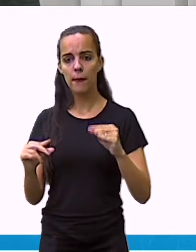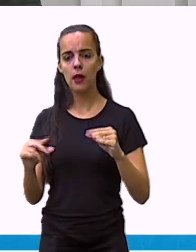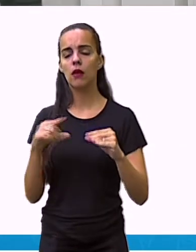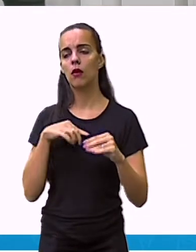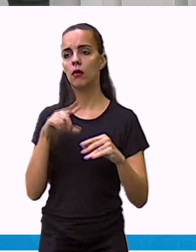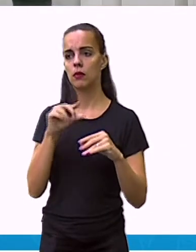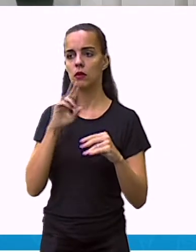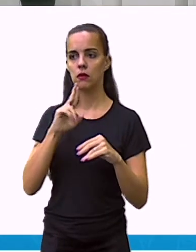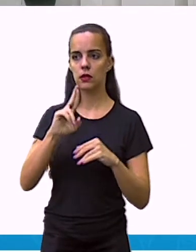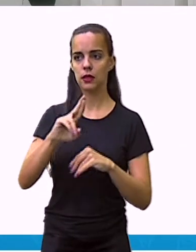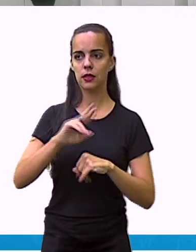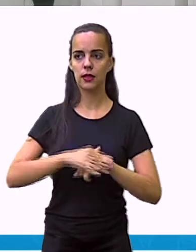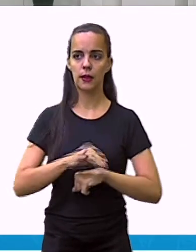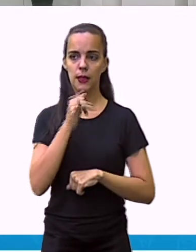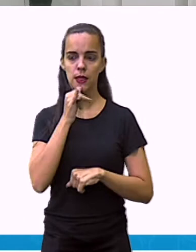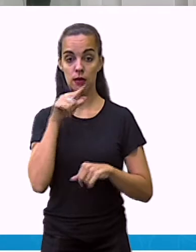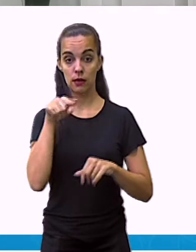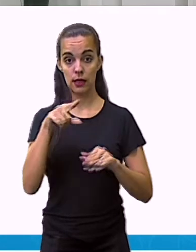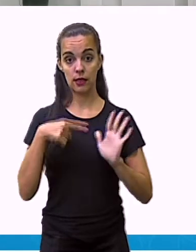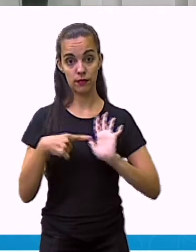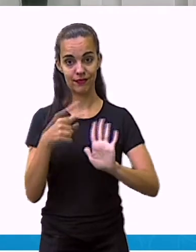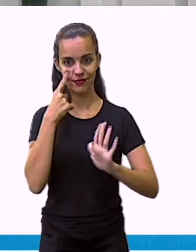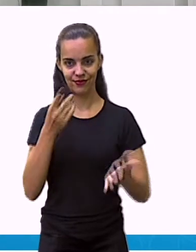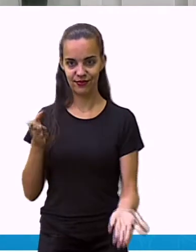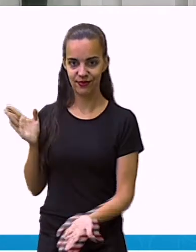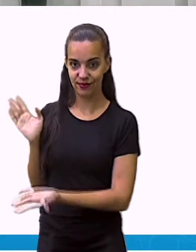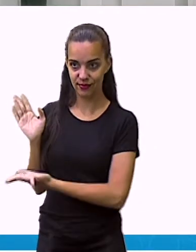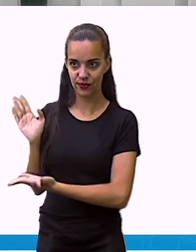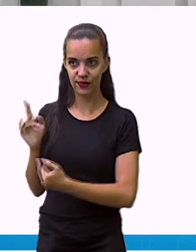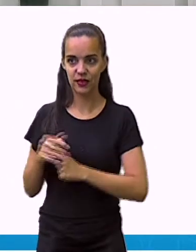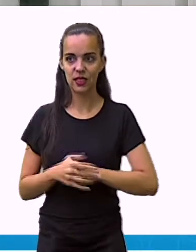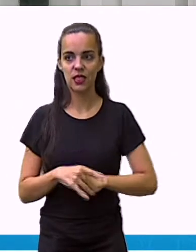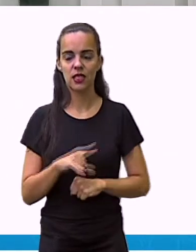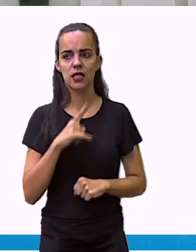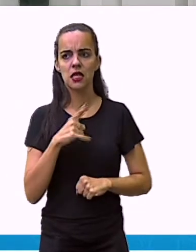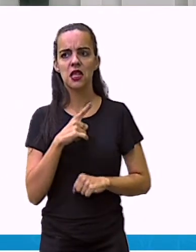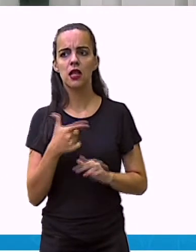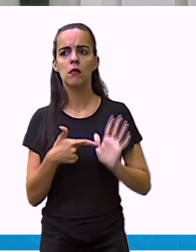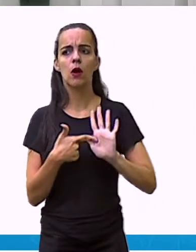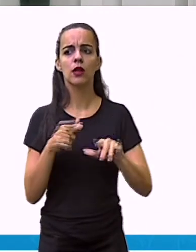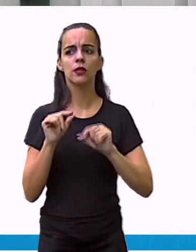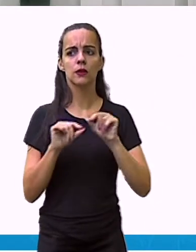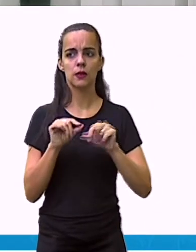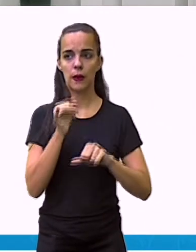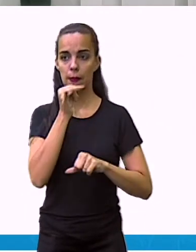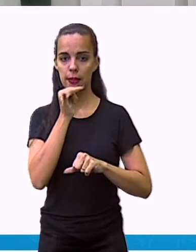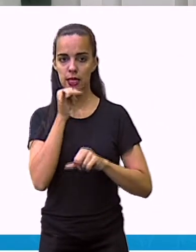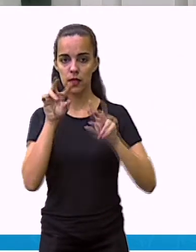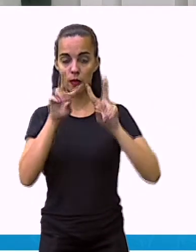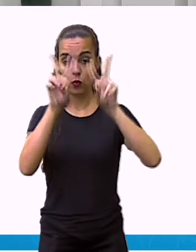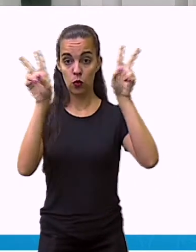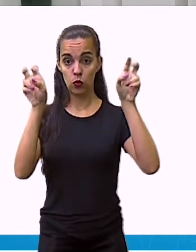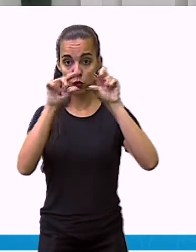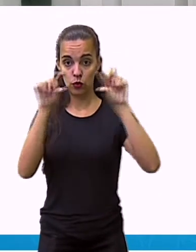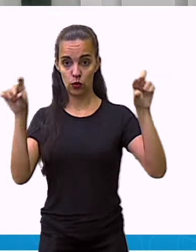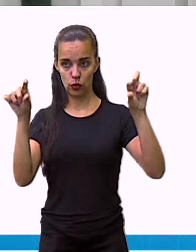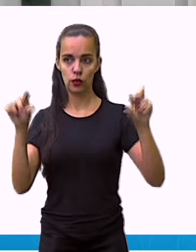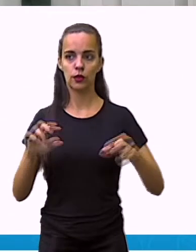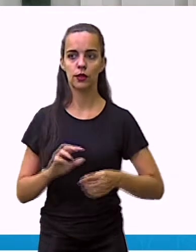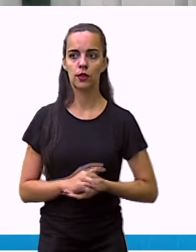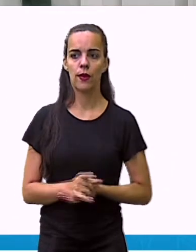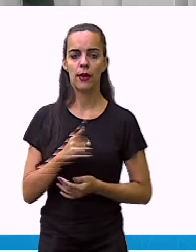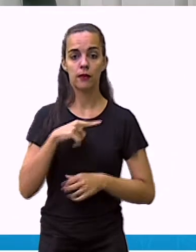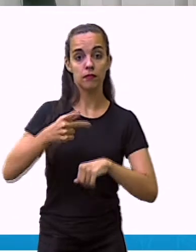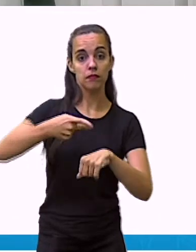Este gráfico, a primeira coisa que nós vamos olhar é o seu título. Então qual é o título deste